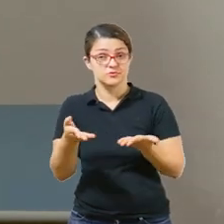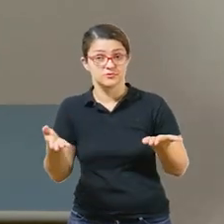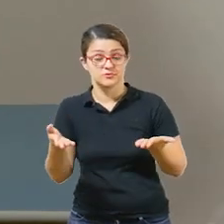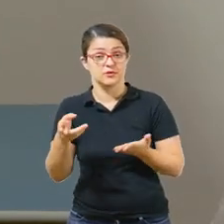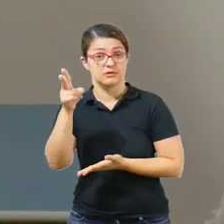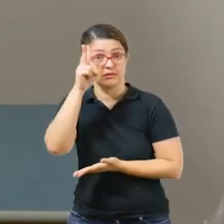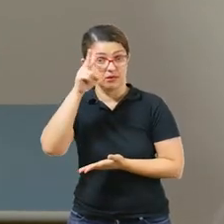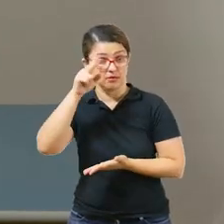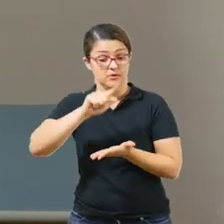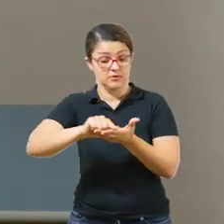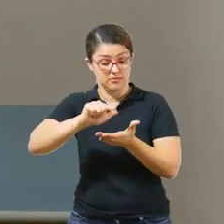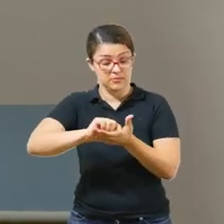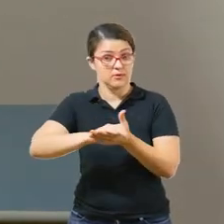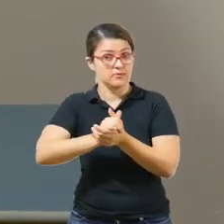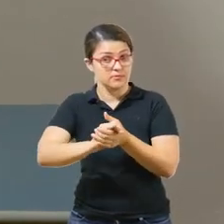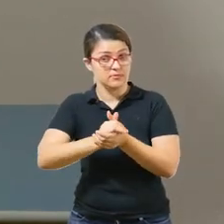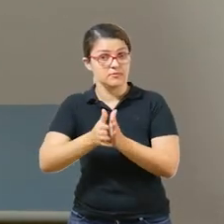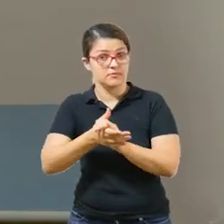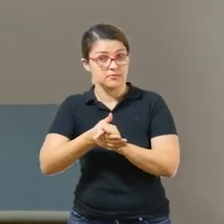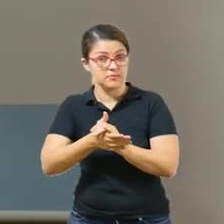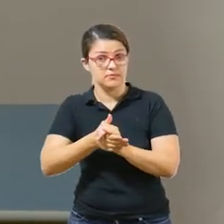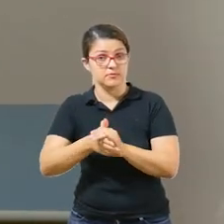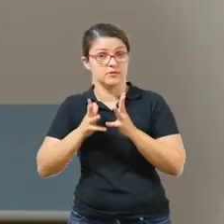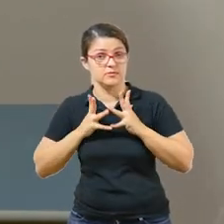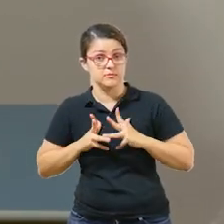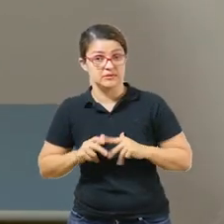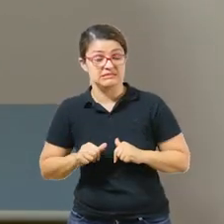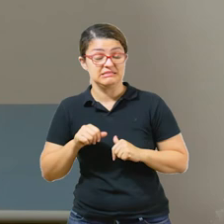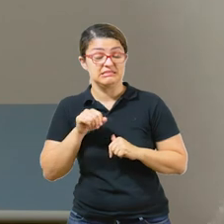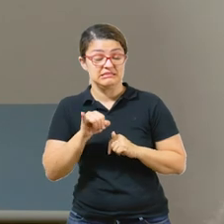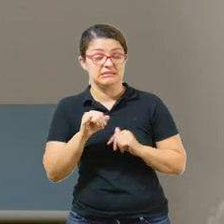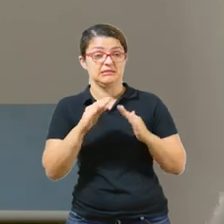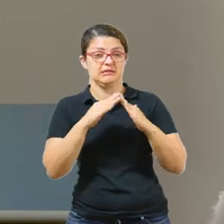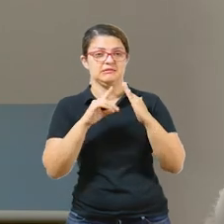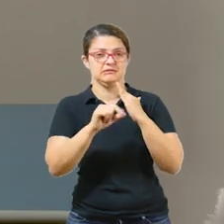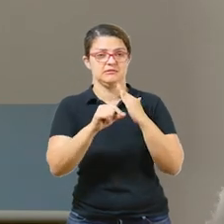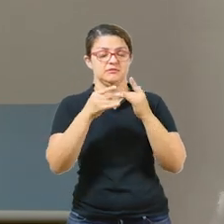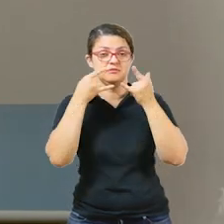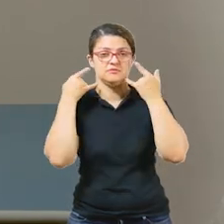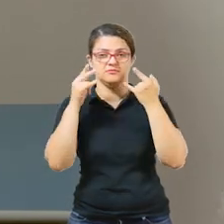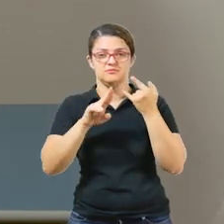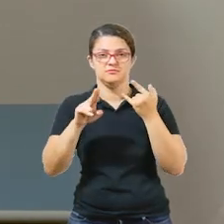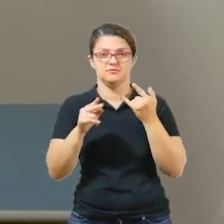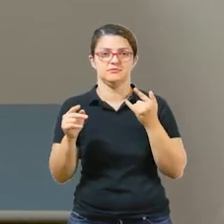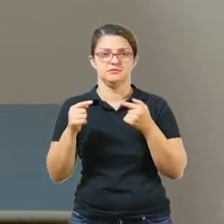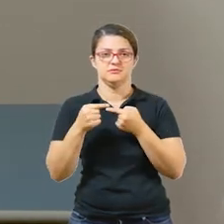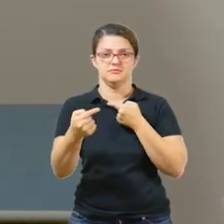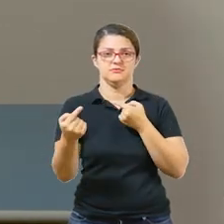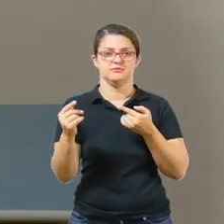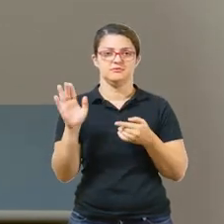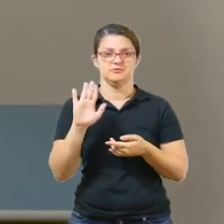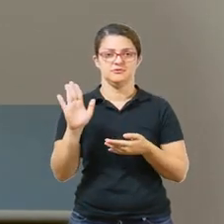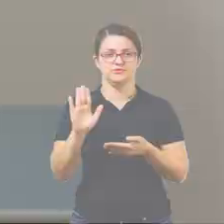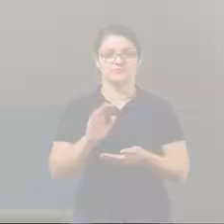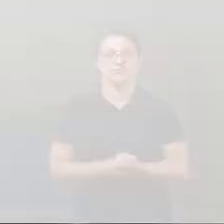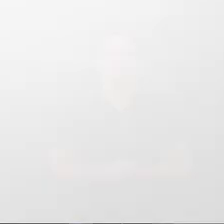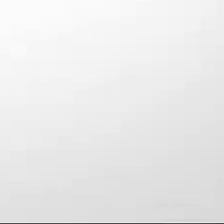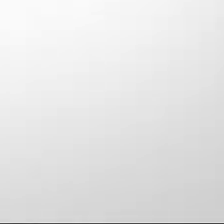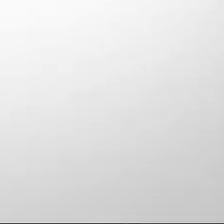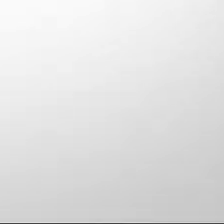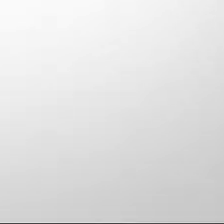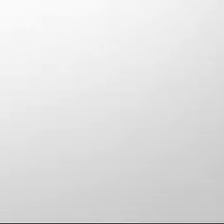pessoal. Não se esqueçam de lavar as mãos, manter a higiene. E se precisar sair, usem máscaras. Até semana que vem. Bye, bye!